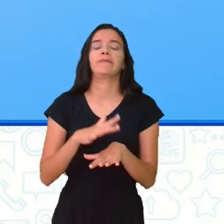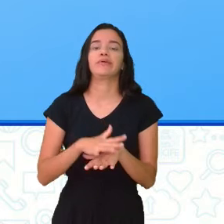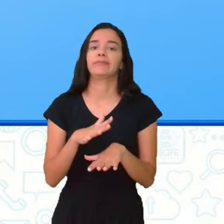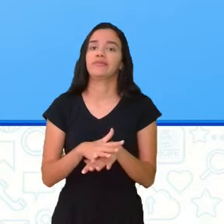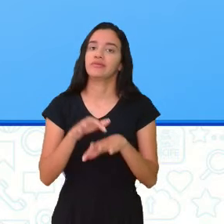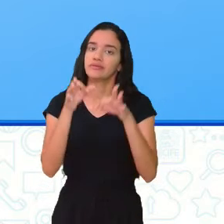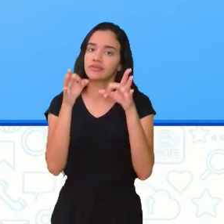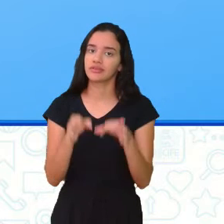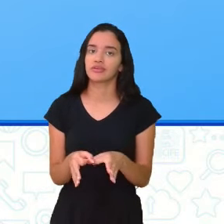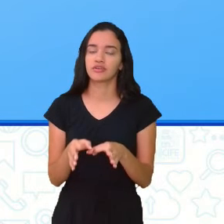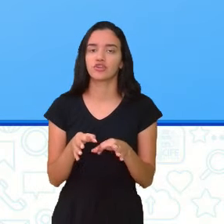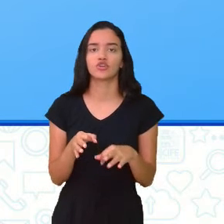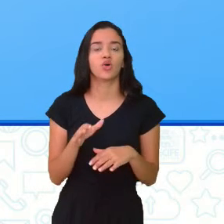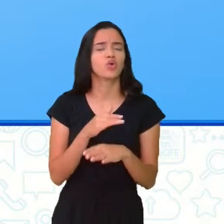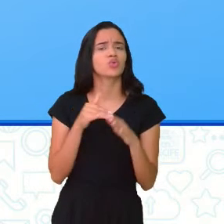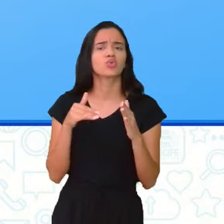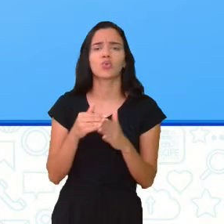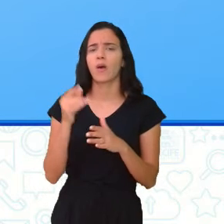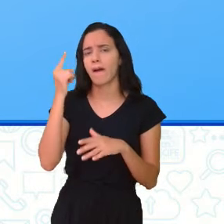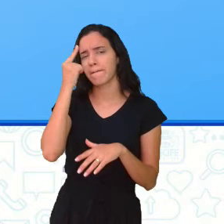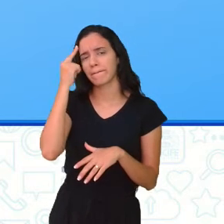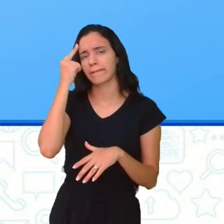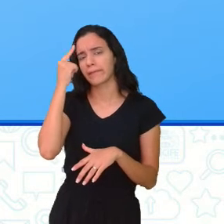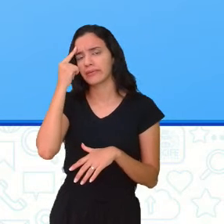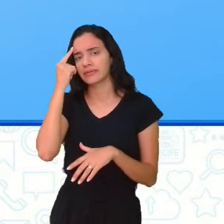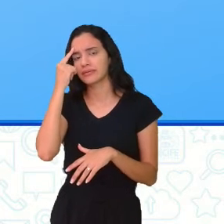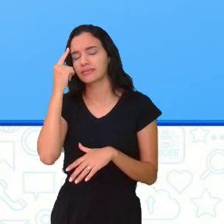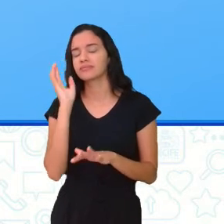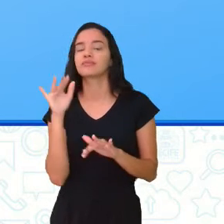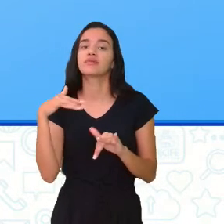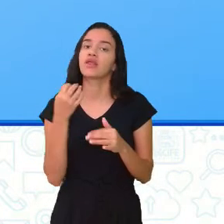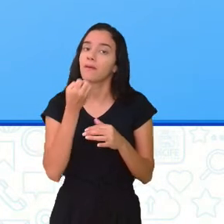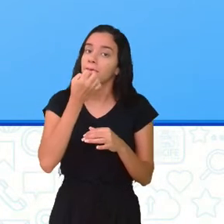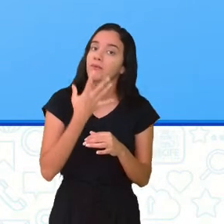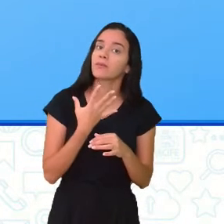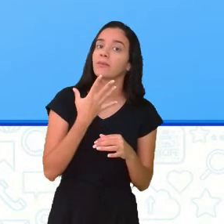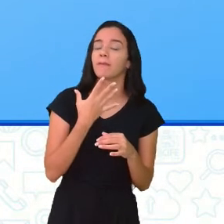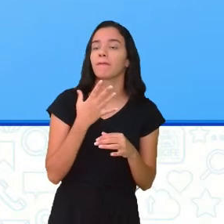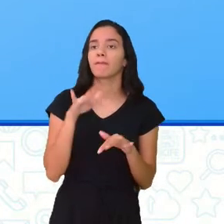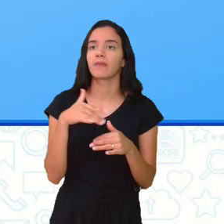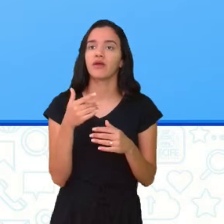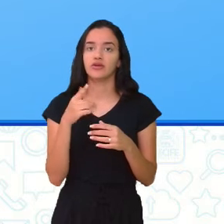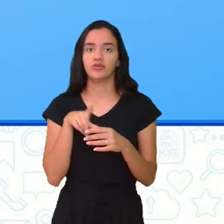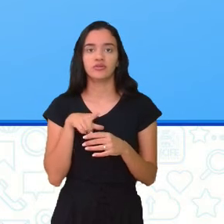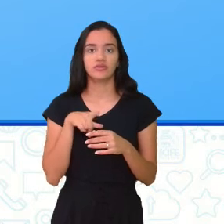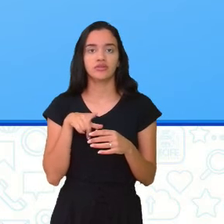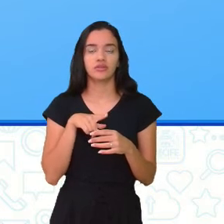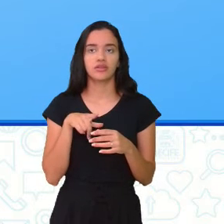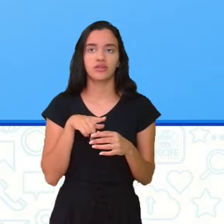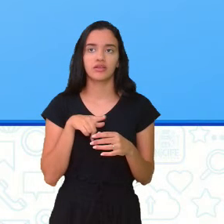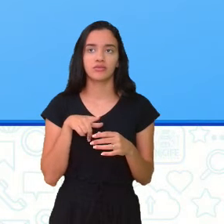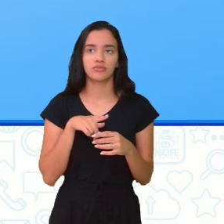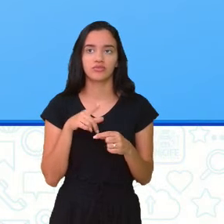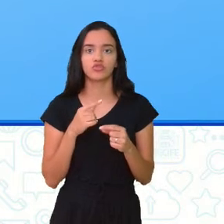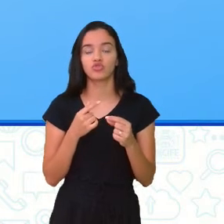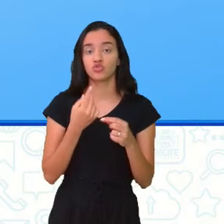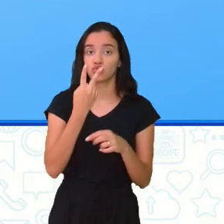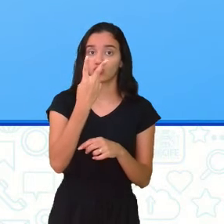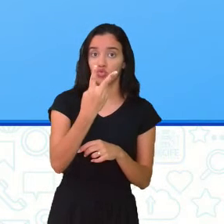esteja certo, todo pensamento é válido. Então, já temos dois pontos aí. Olha,